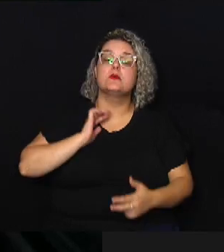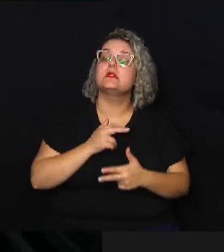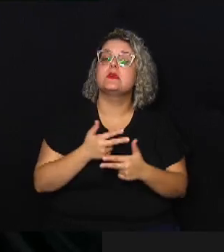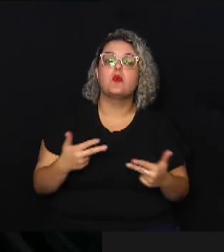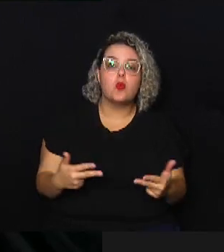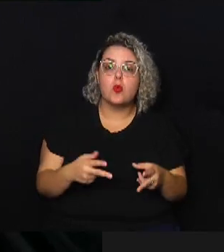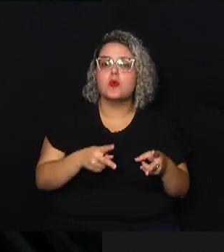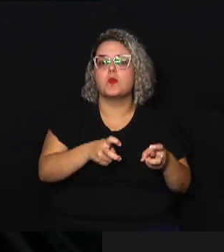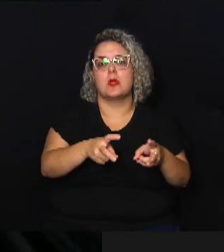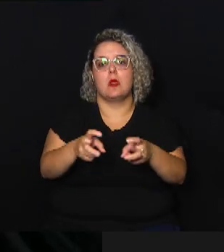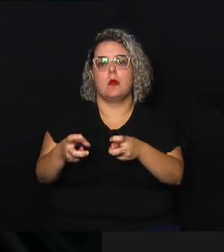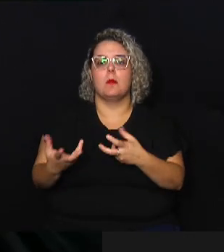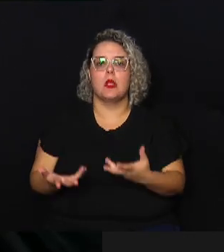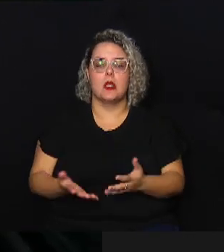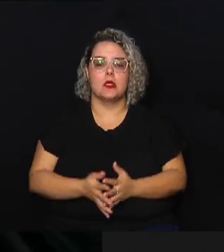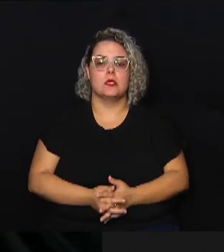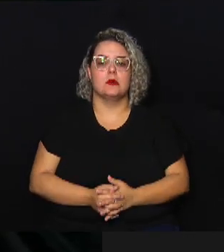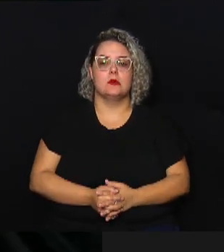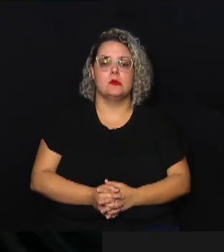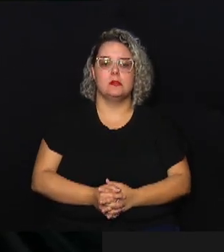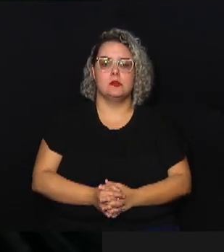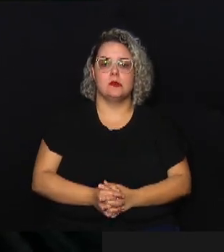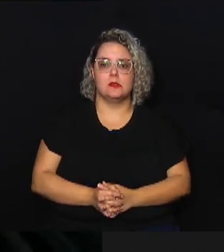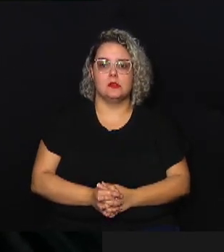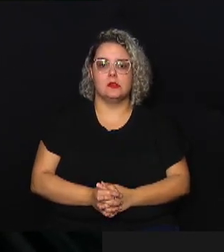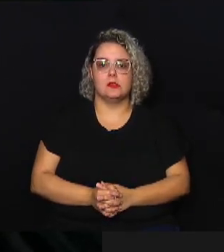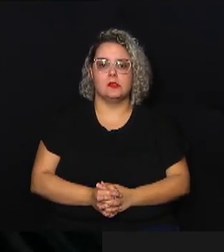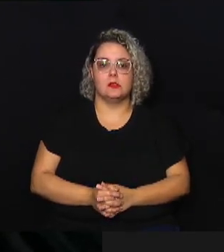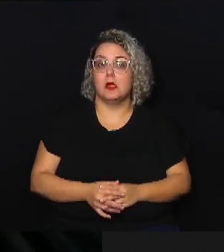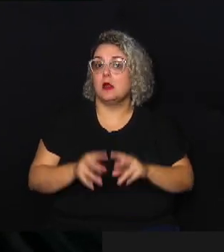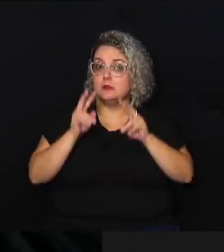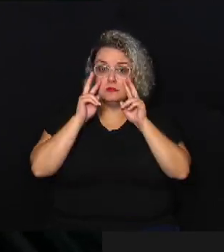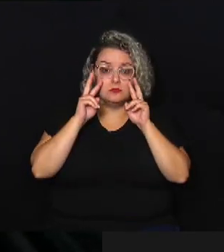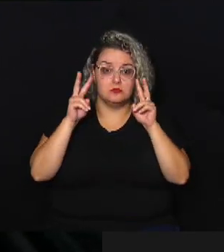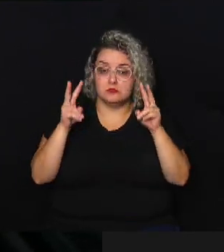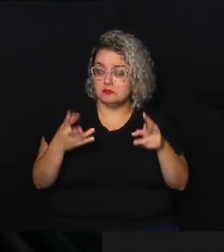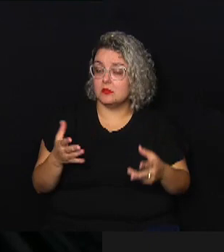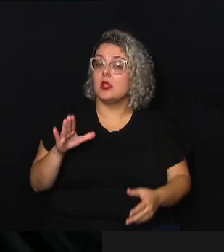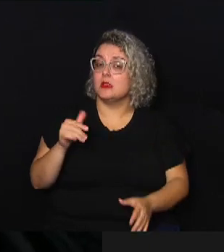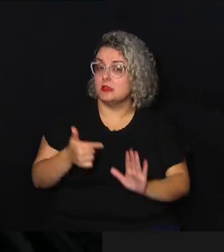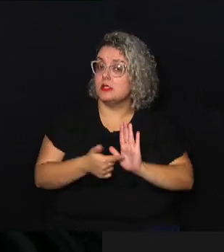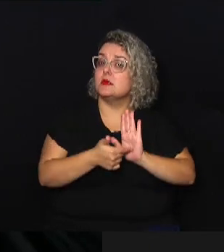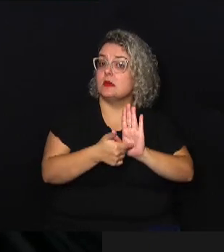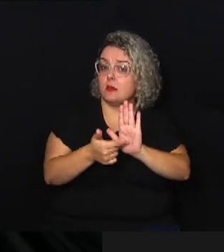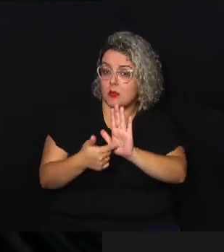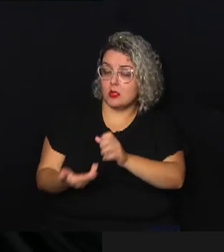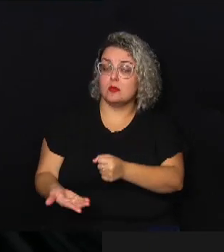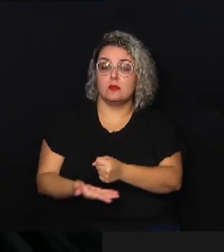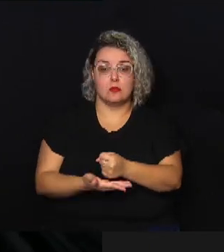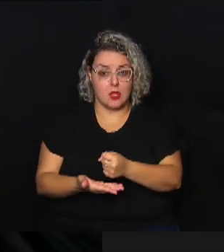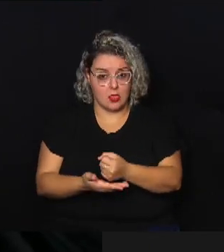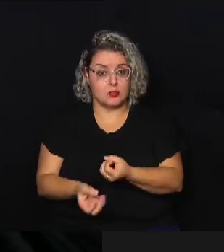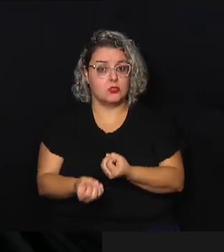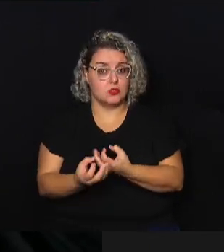percebe a olhos vistos a ciência mostra com base nos dados mas nós também temos